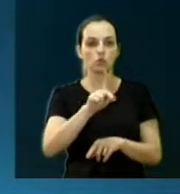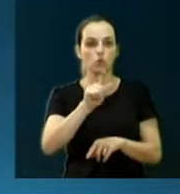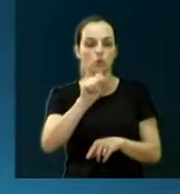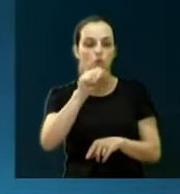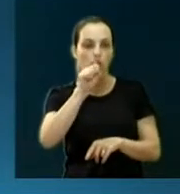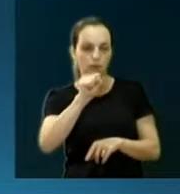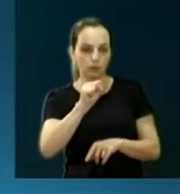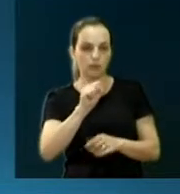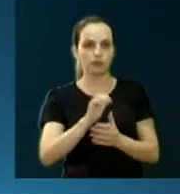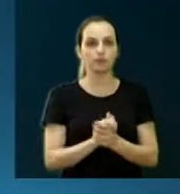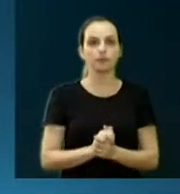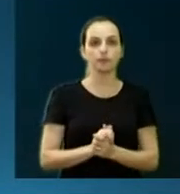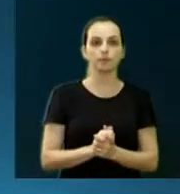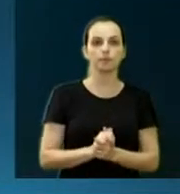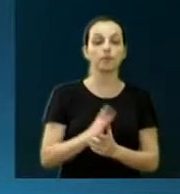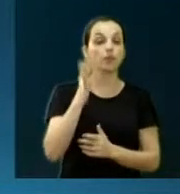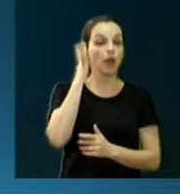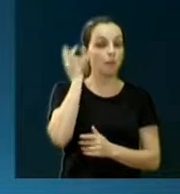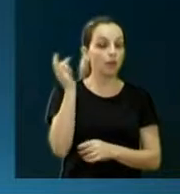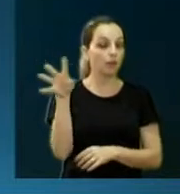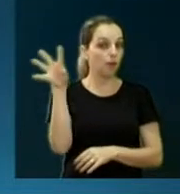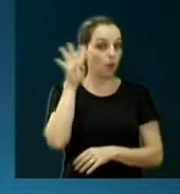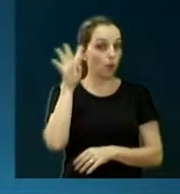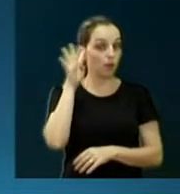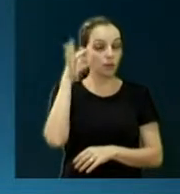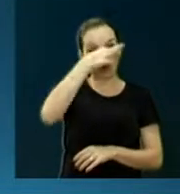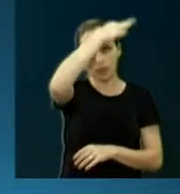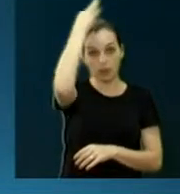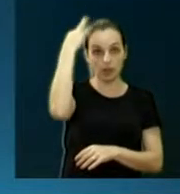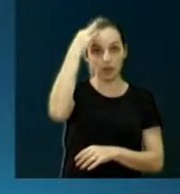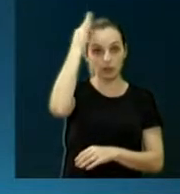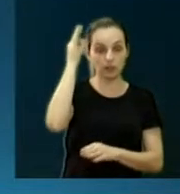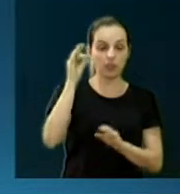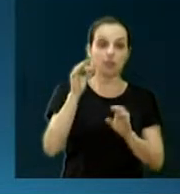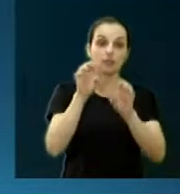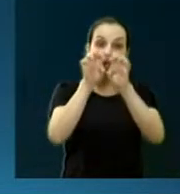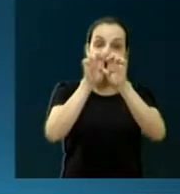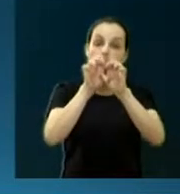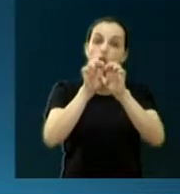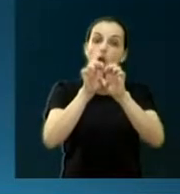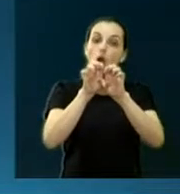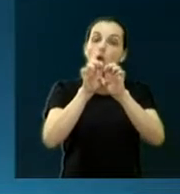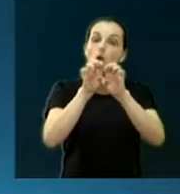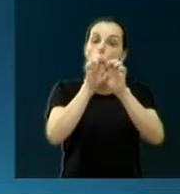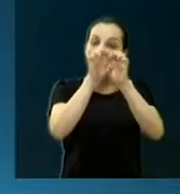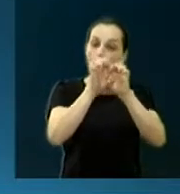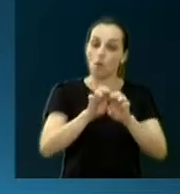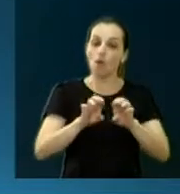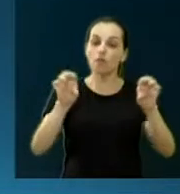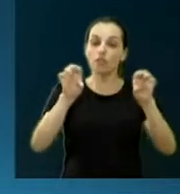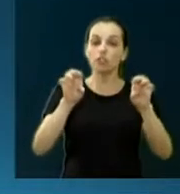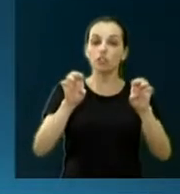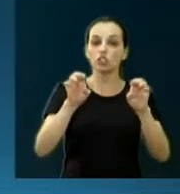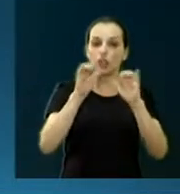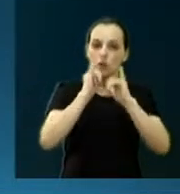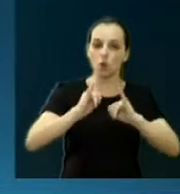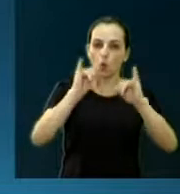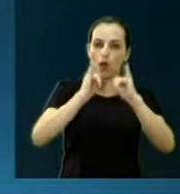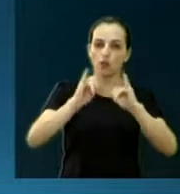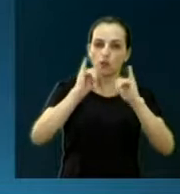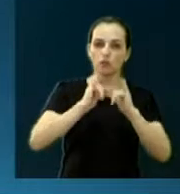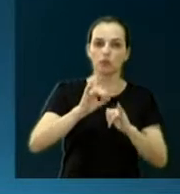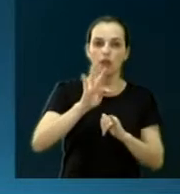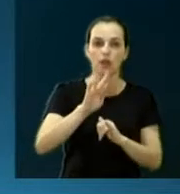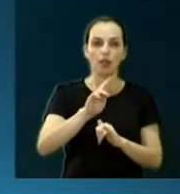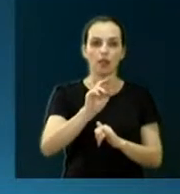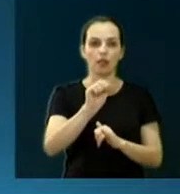Amanhã, quarta-feira santo, o Evangelho deste dia nos apresenta a traição de Judas. Judas aceita como recompensa 30 moedas